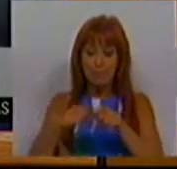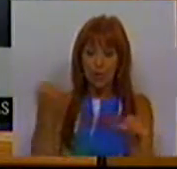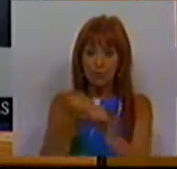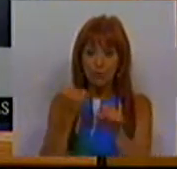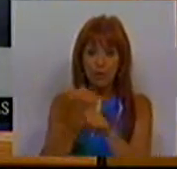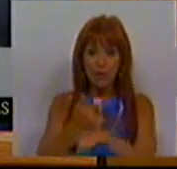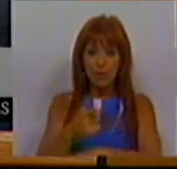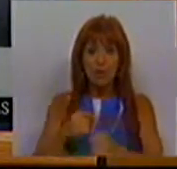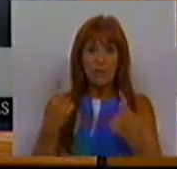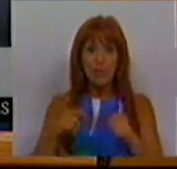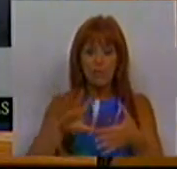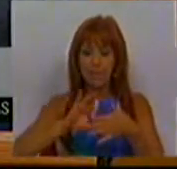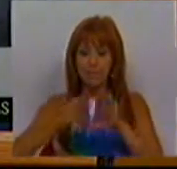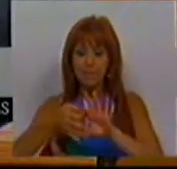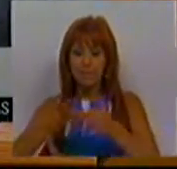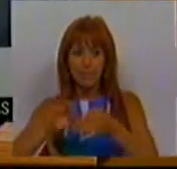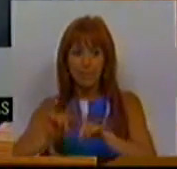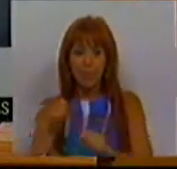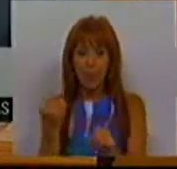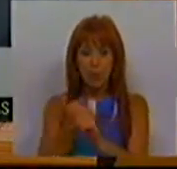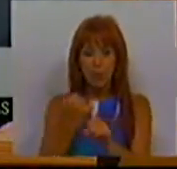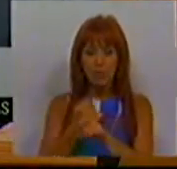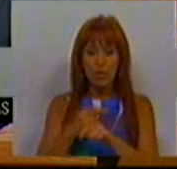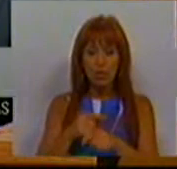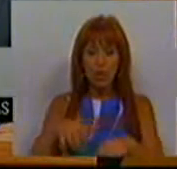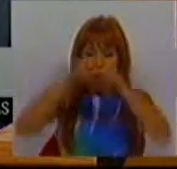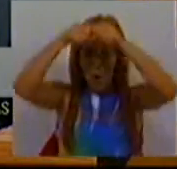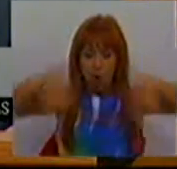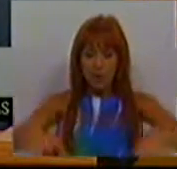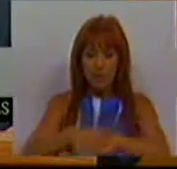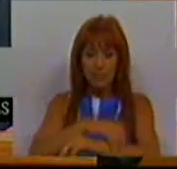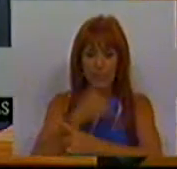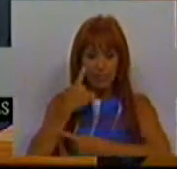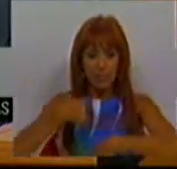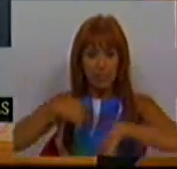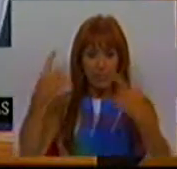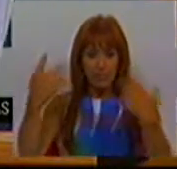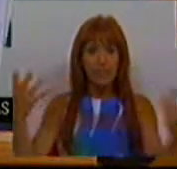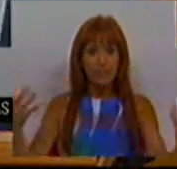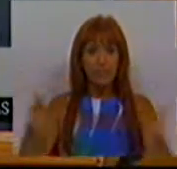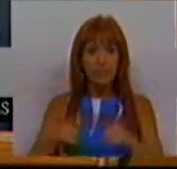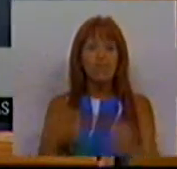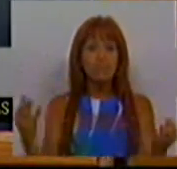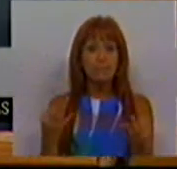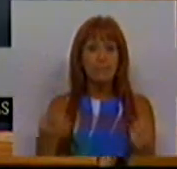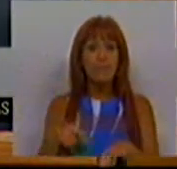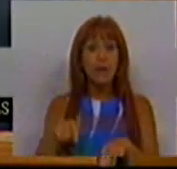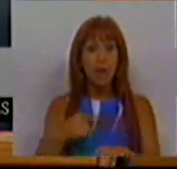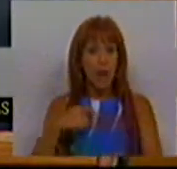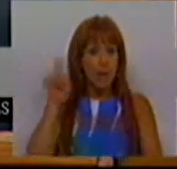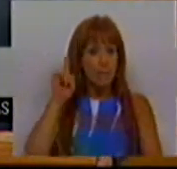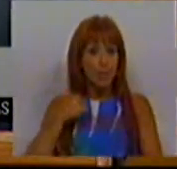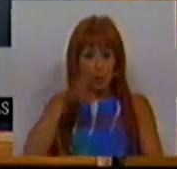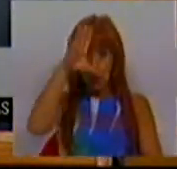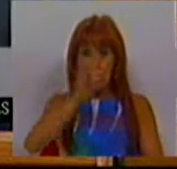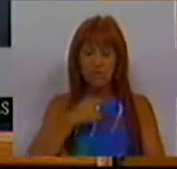e funcionamento e a articulação com os serviços e organismos da administração pública. Efetivamente, seria importante